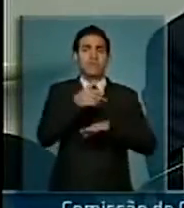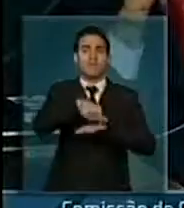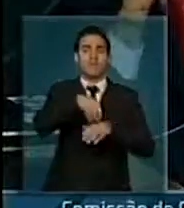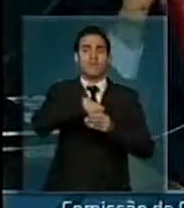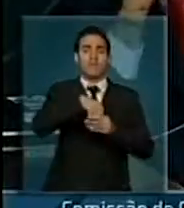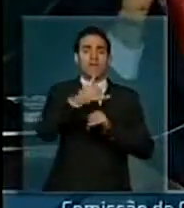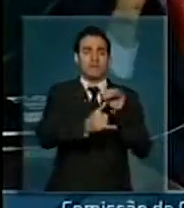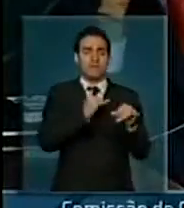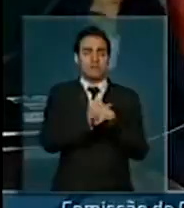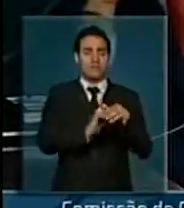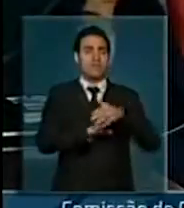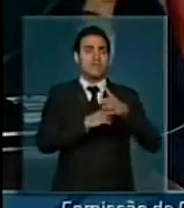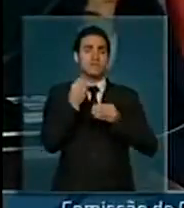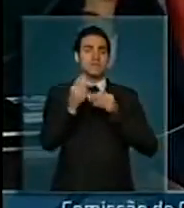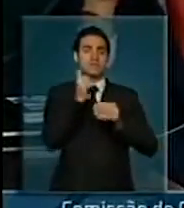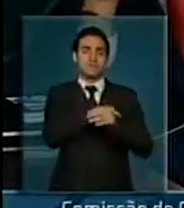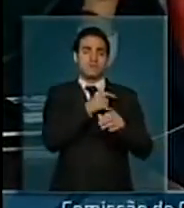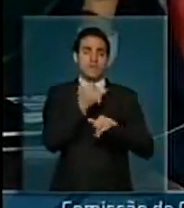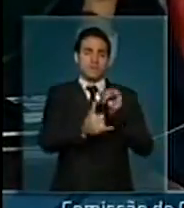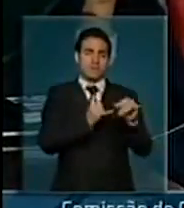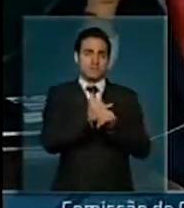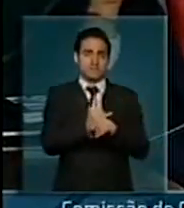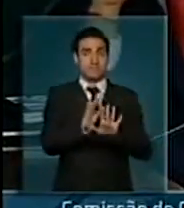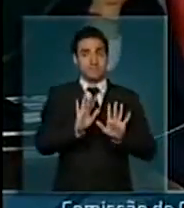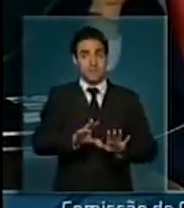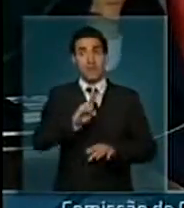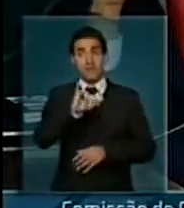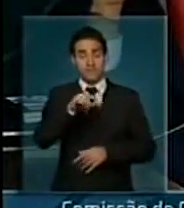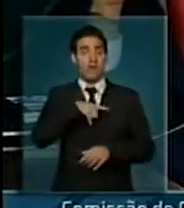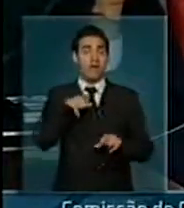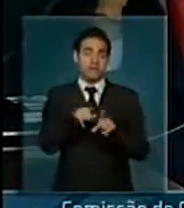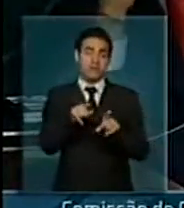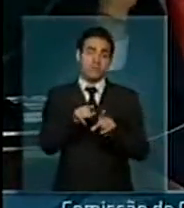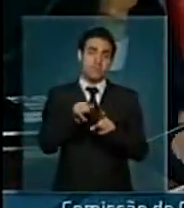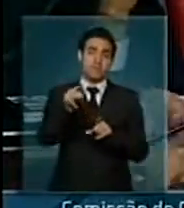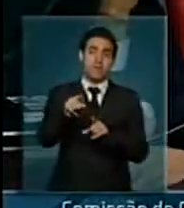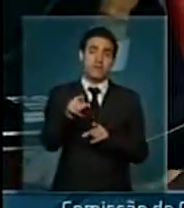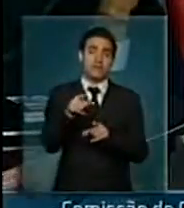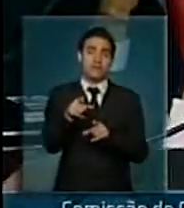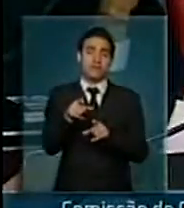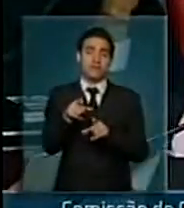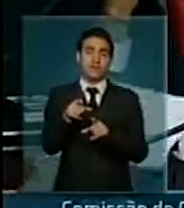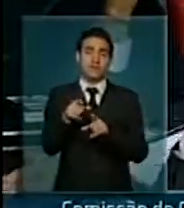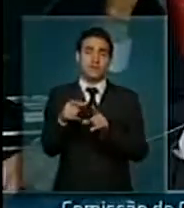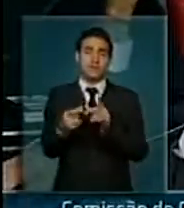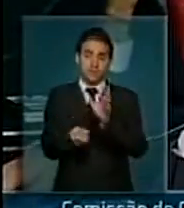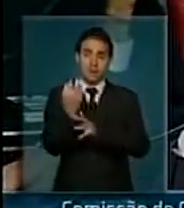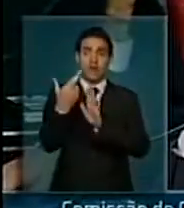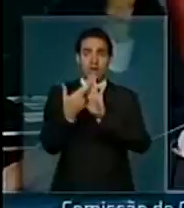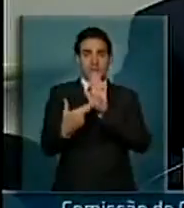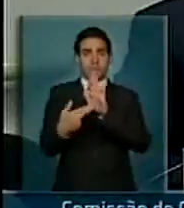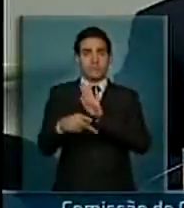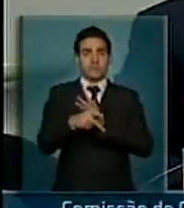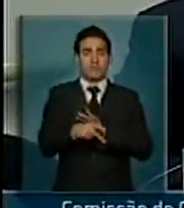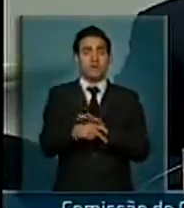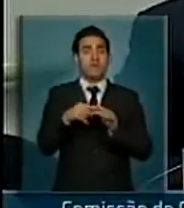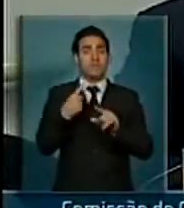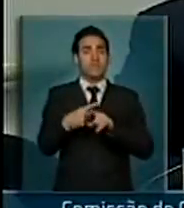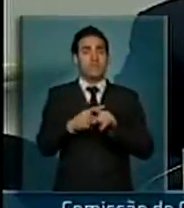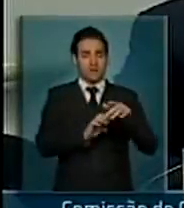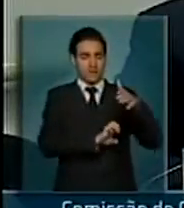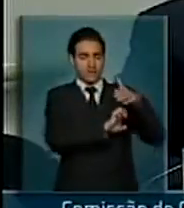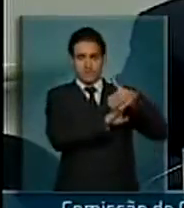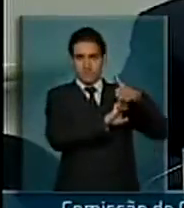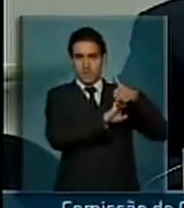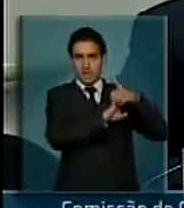vamos regular também o comércio no atacado nas redes. Porque é o seguinte, as empresas